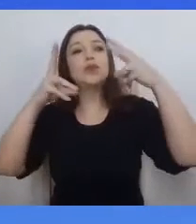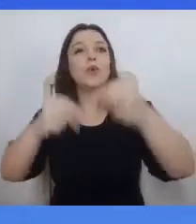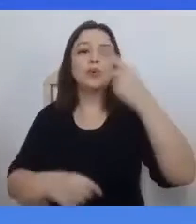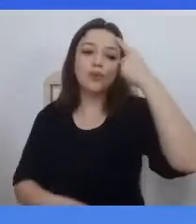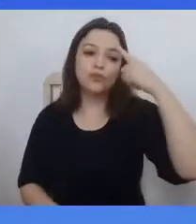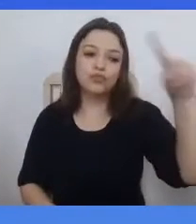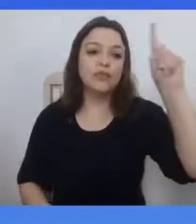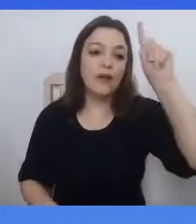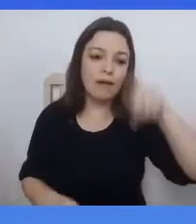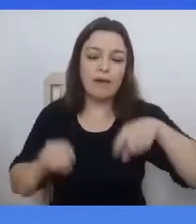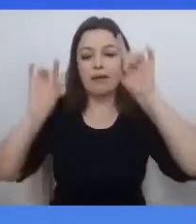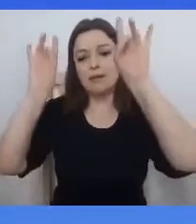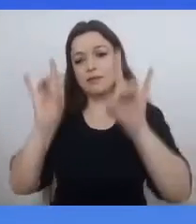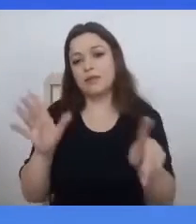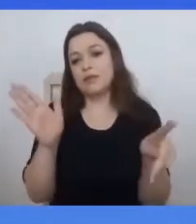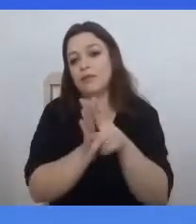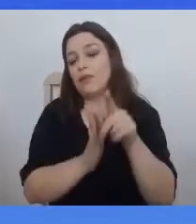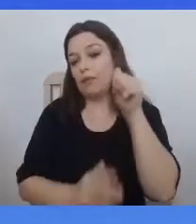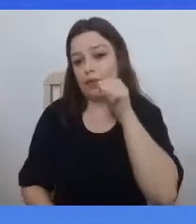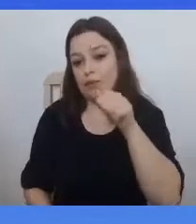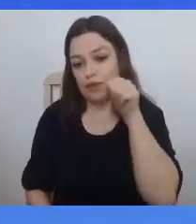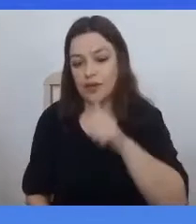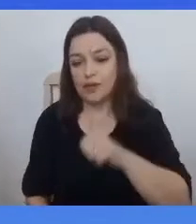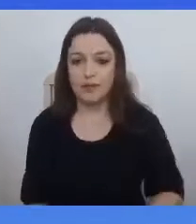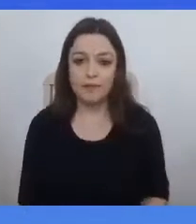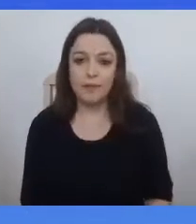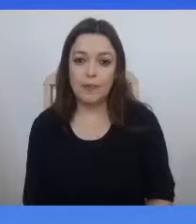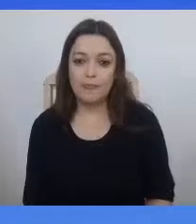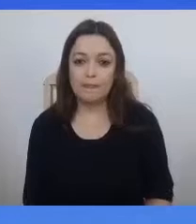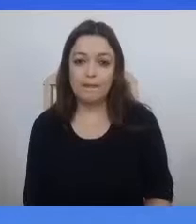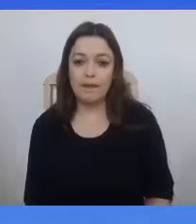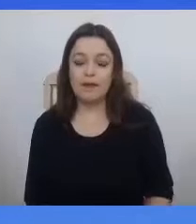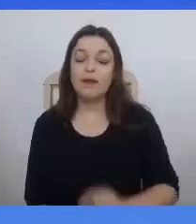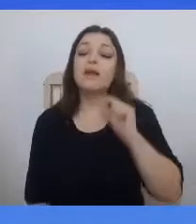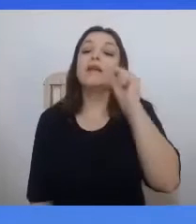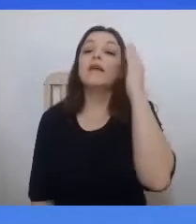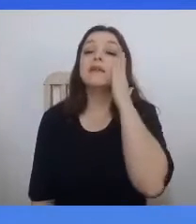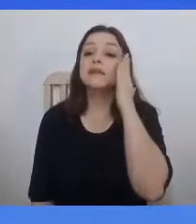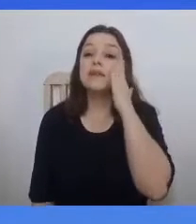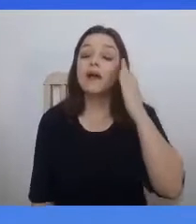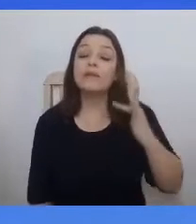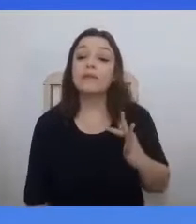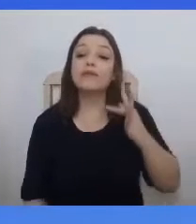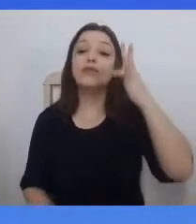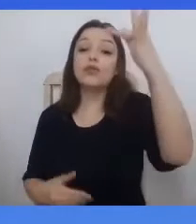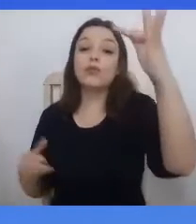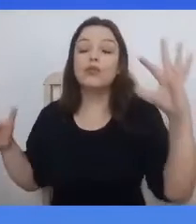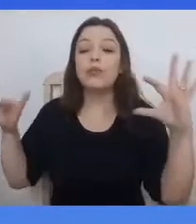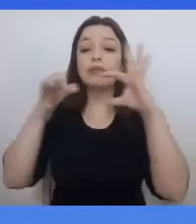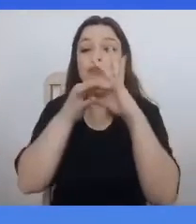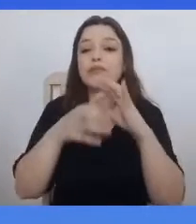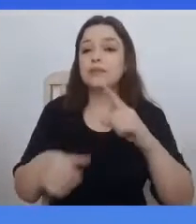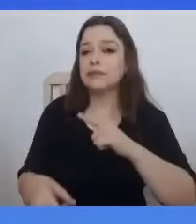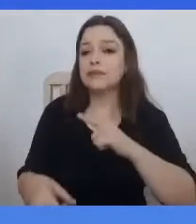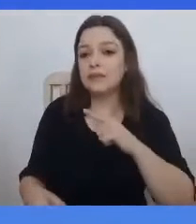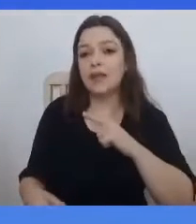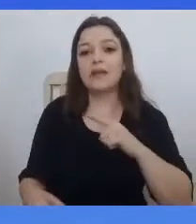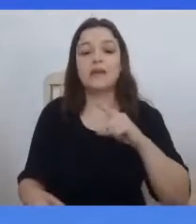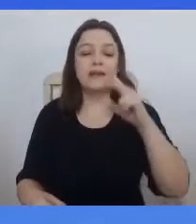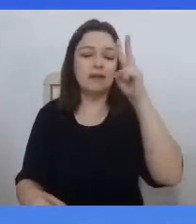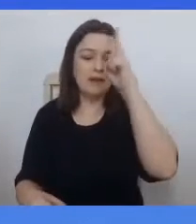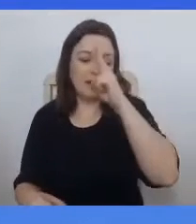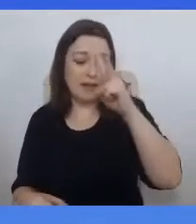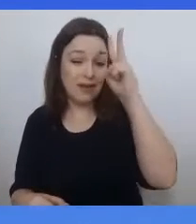Quem sabe, no futuro, coligado a isso, lembremos dessa época como uma